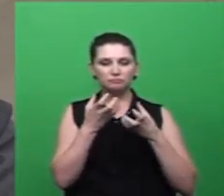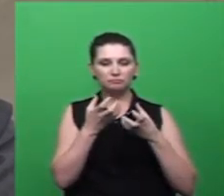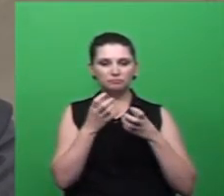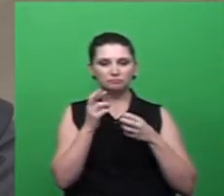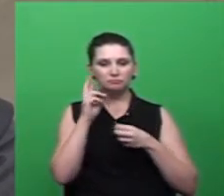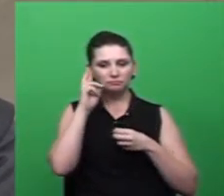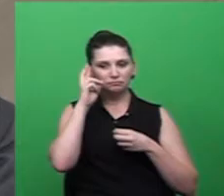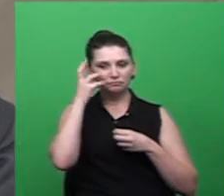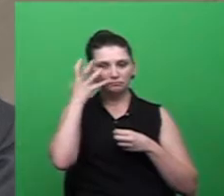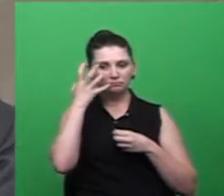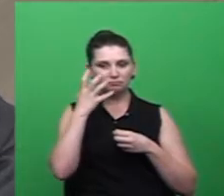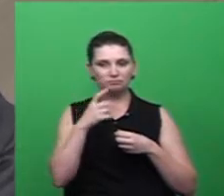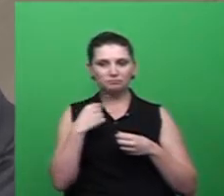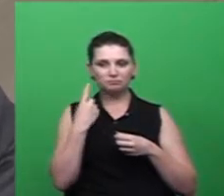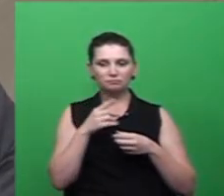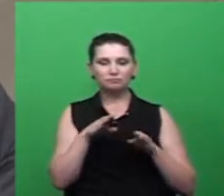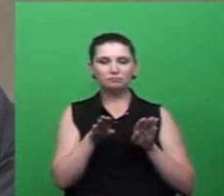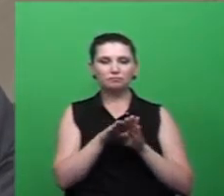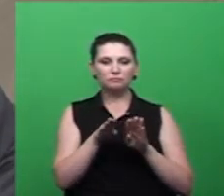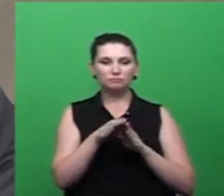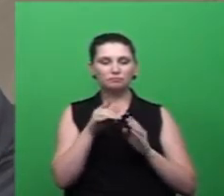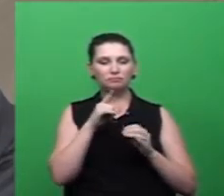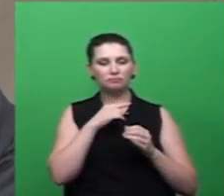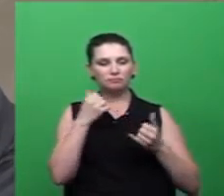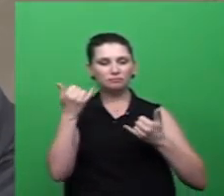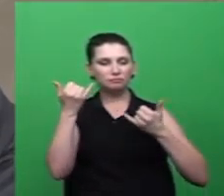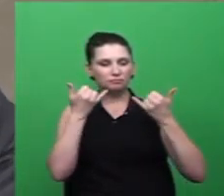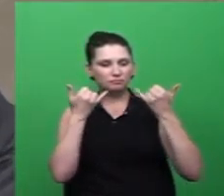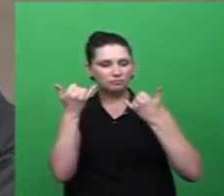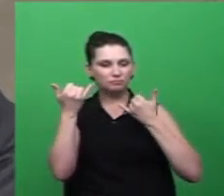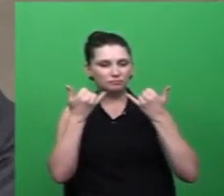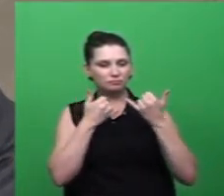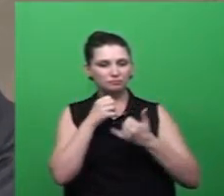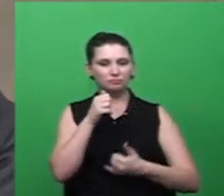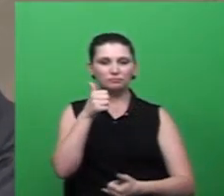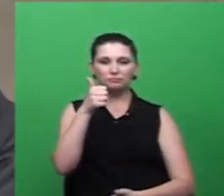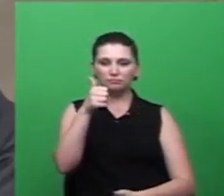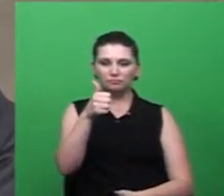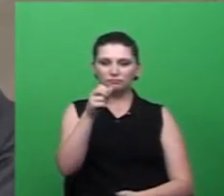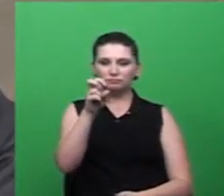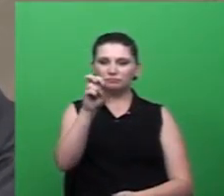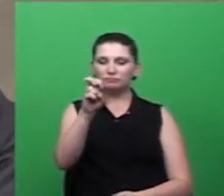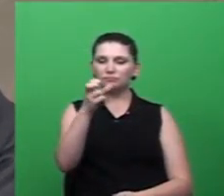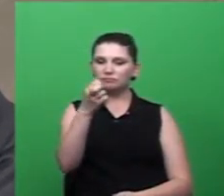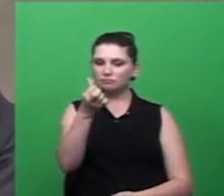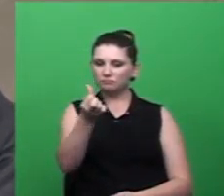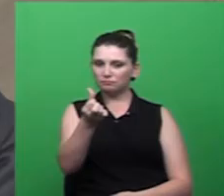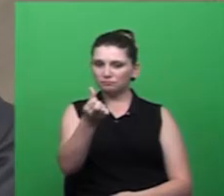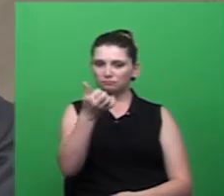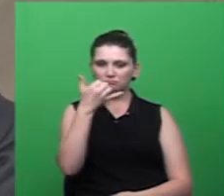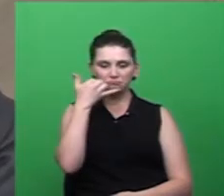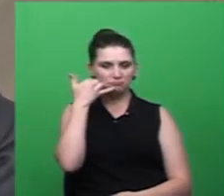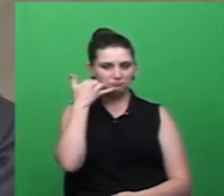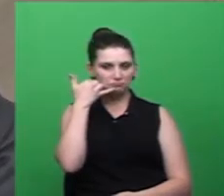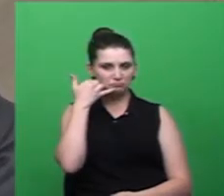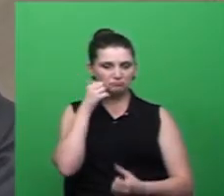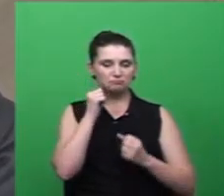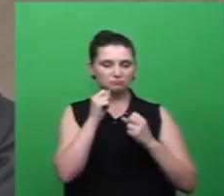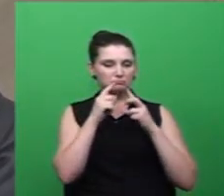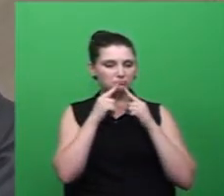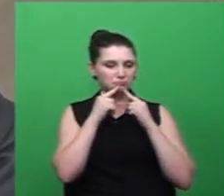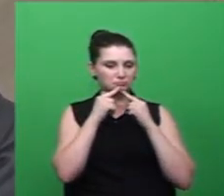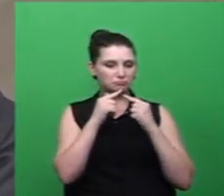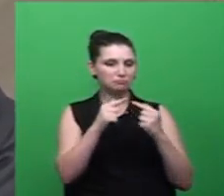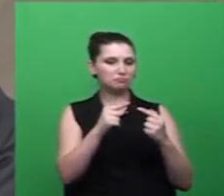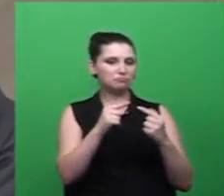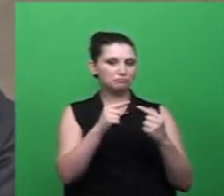para as visitas, nós também recebemos denúncias pelo 156, que é um telefone de denúncia da Prefeitura Municipal